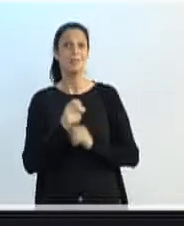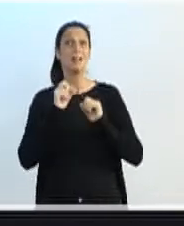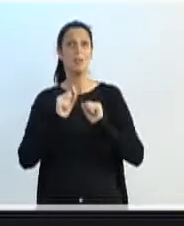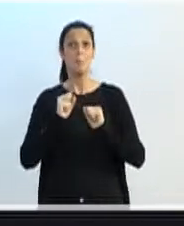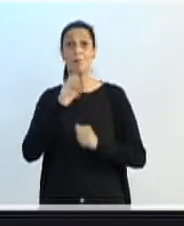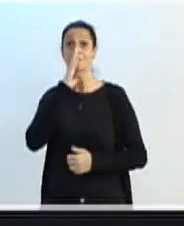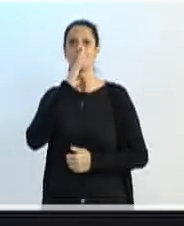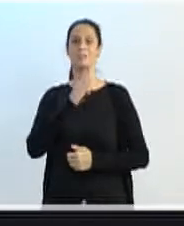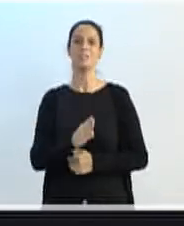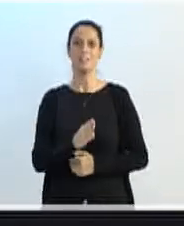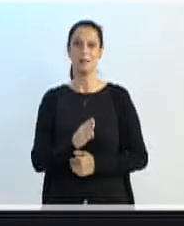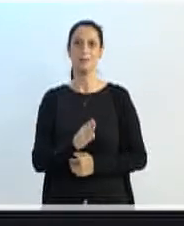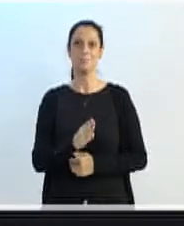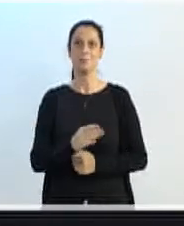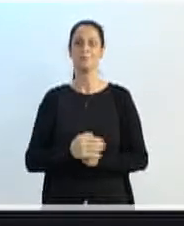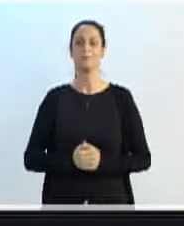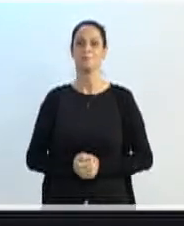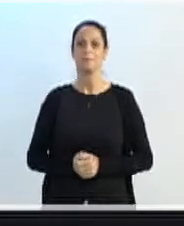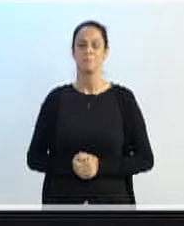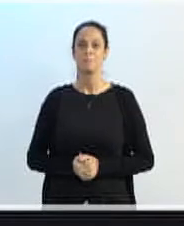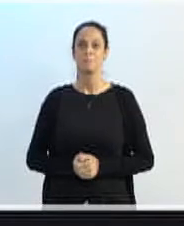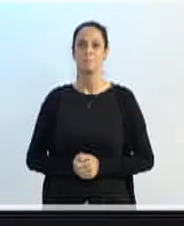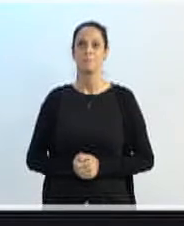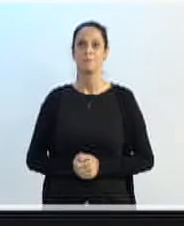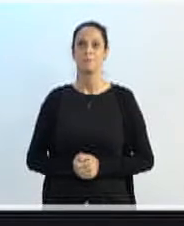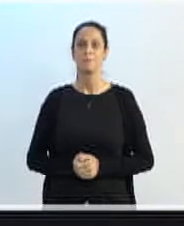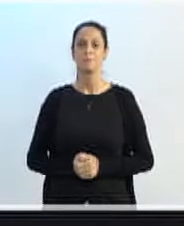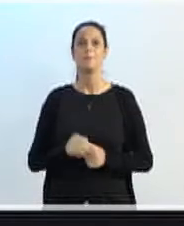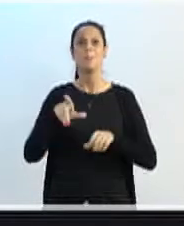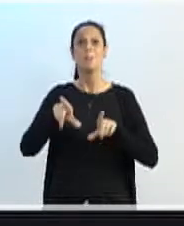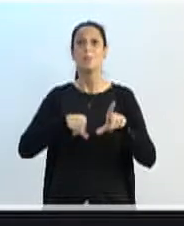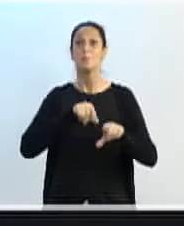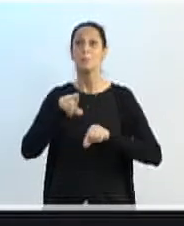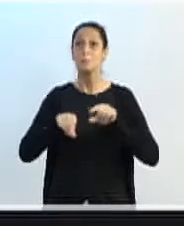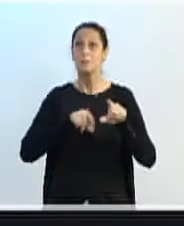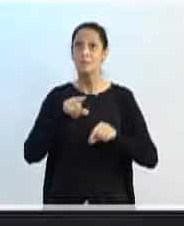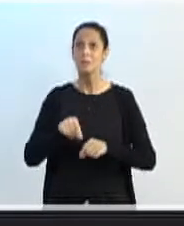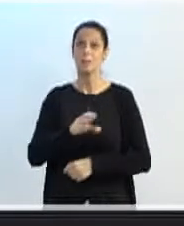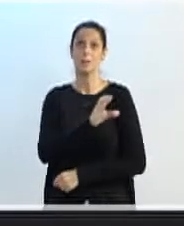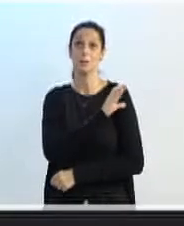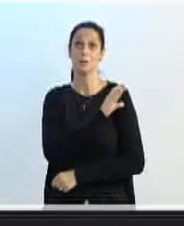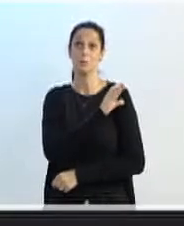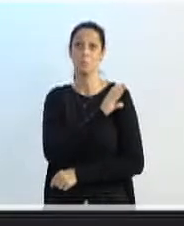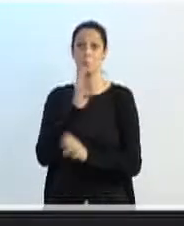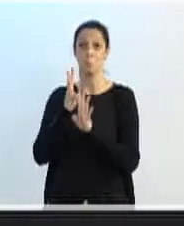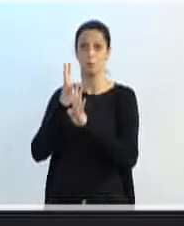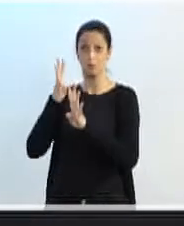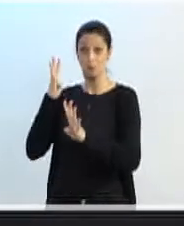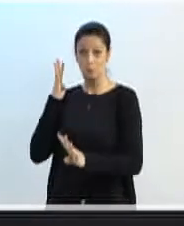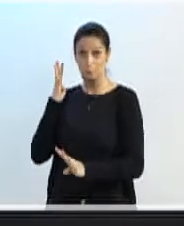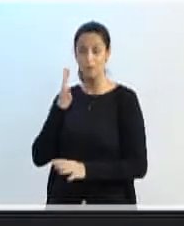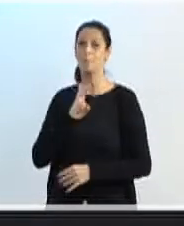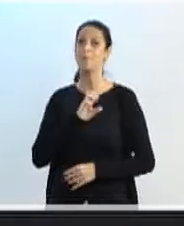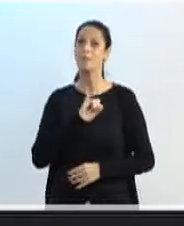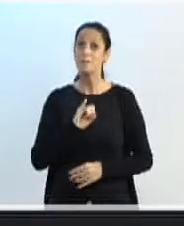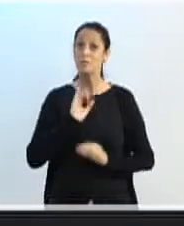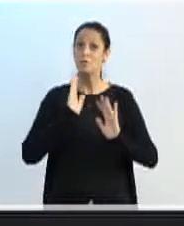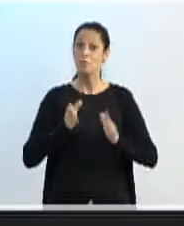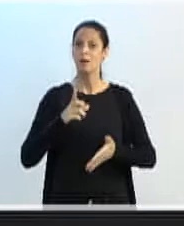esse dado em mente. Na opção Fila Única de ICIs, com o protocolo em mãos, a família pode